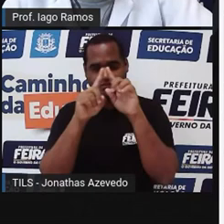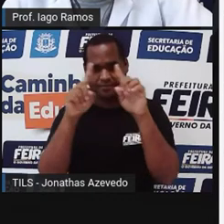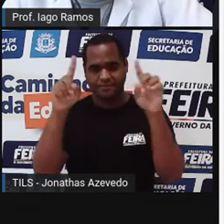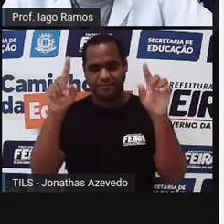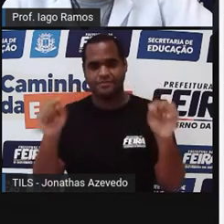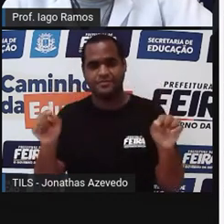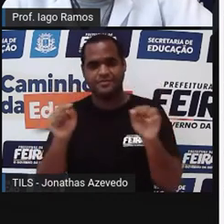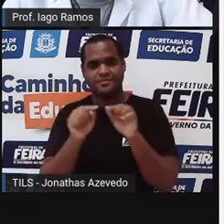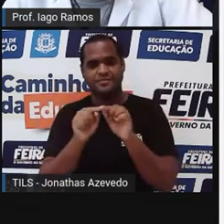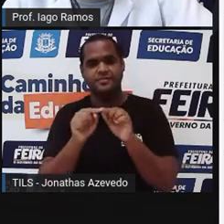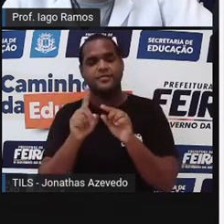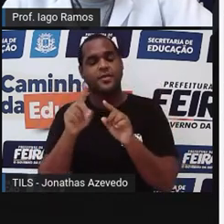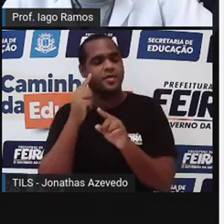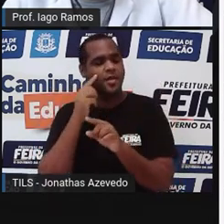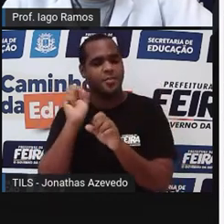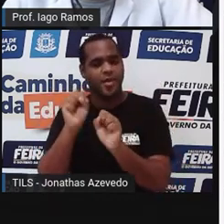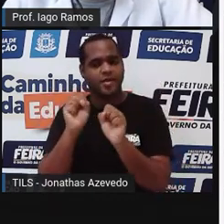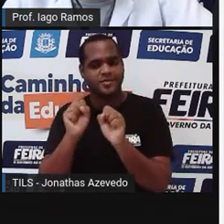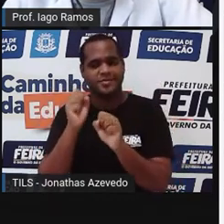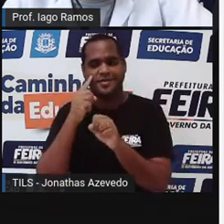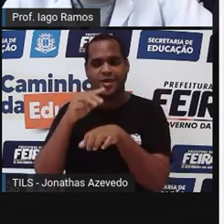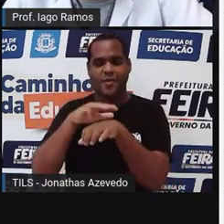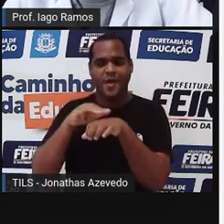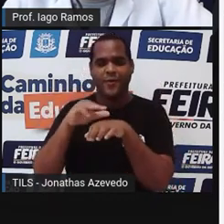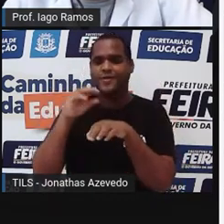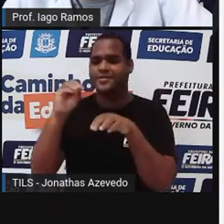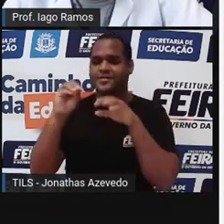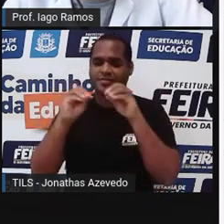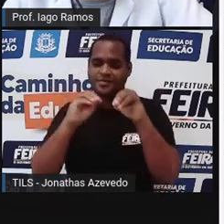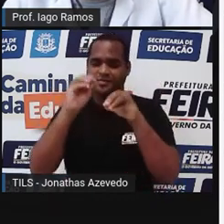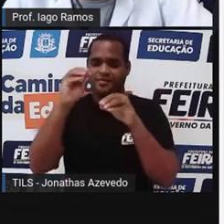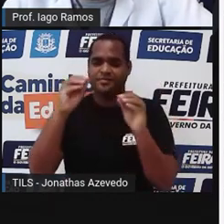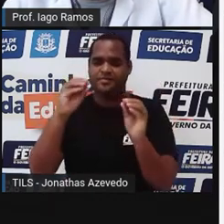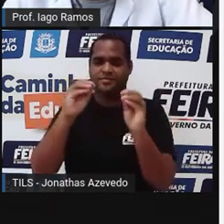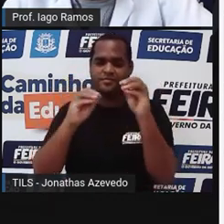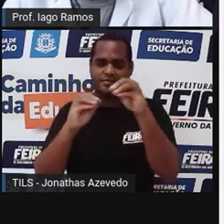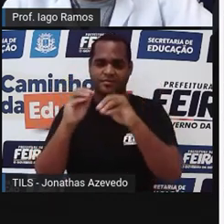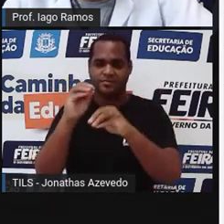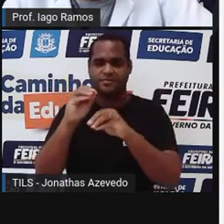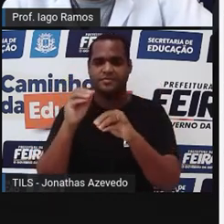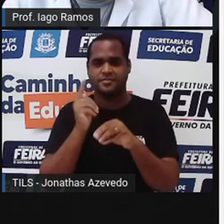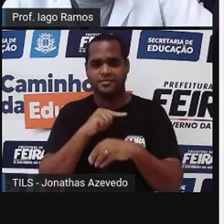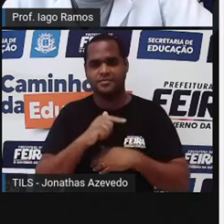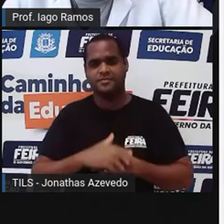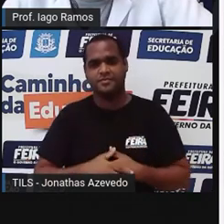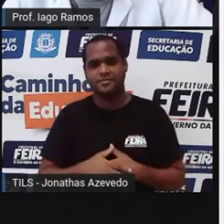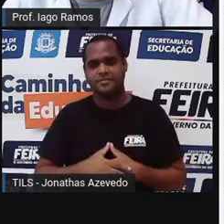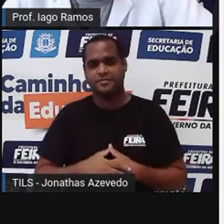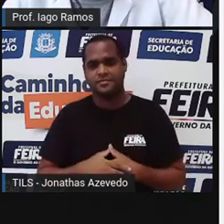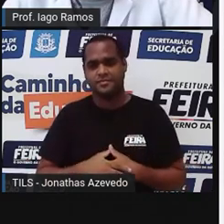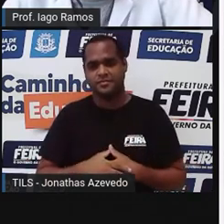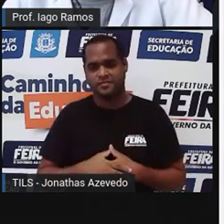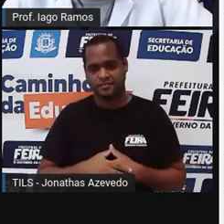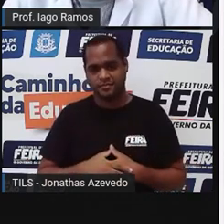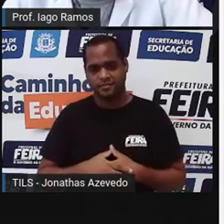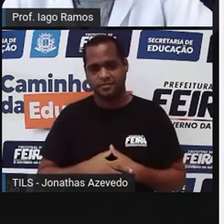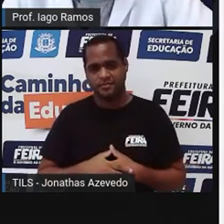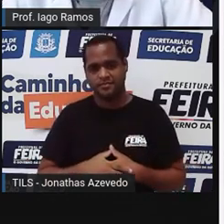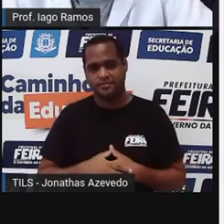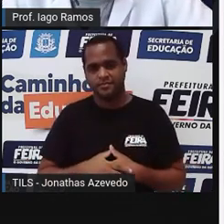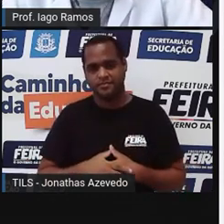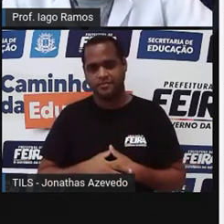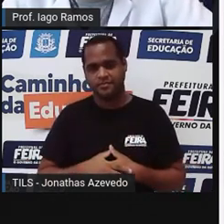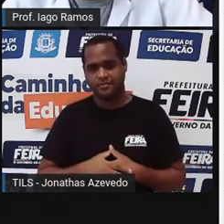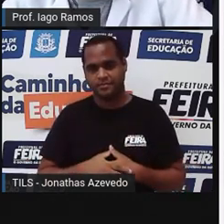estou juntando ali essas partes marrons. Olha só, vou juntar todas aqui, ó. E dessa forma como eu estou juntando, eu estou